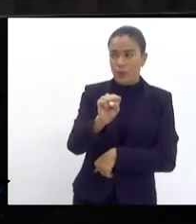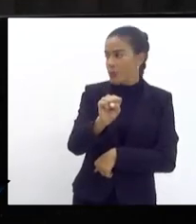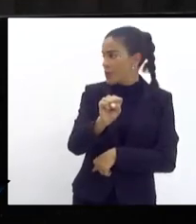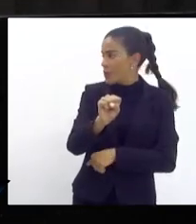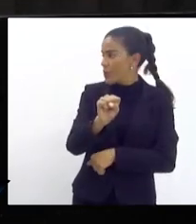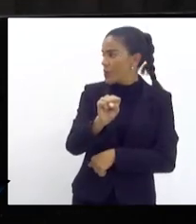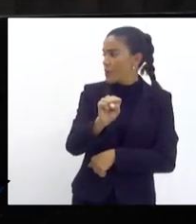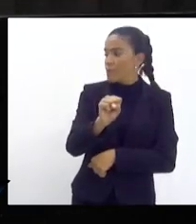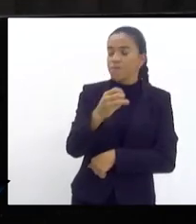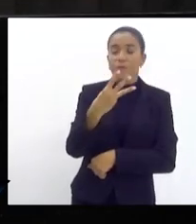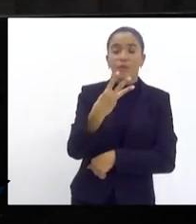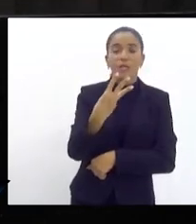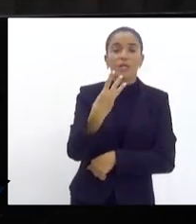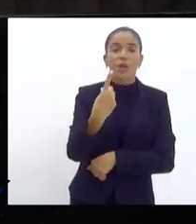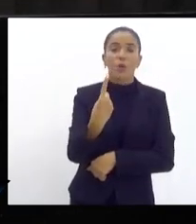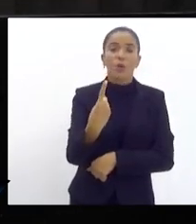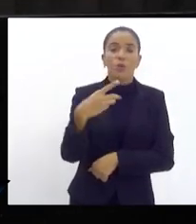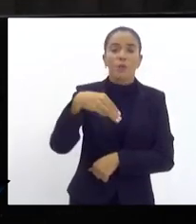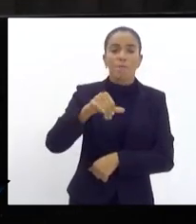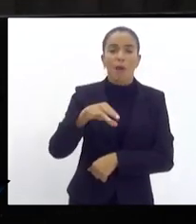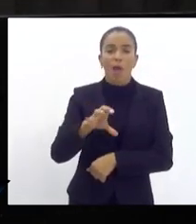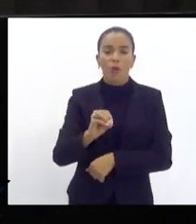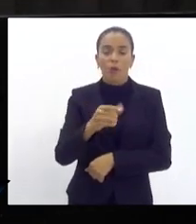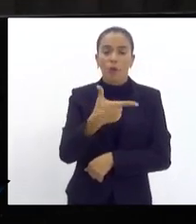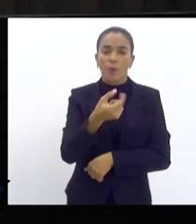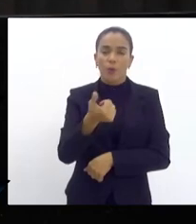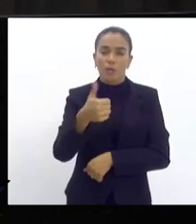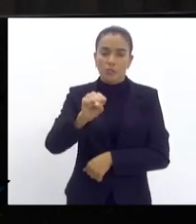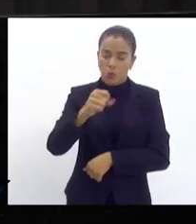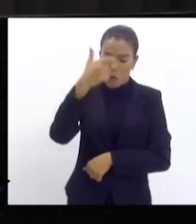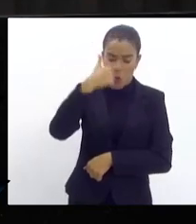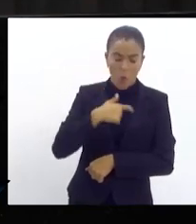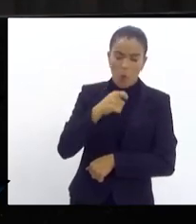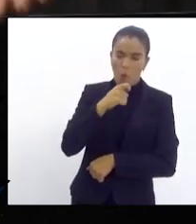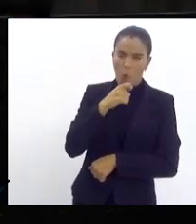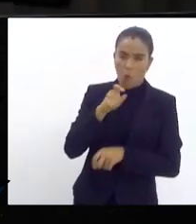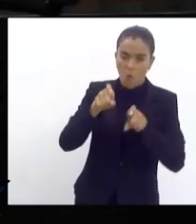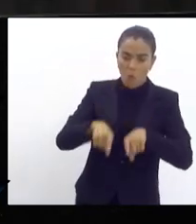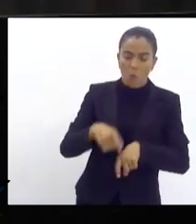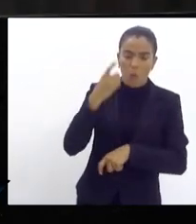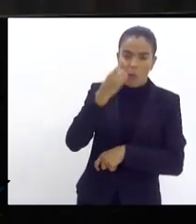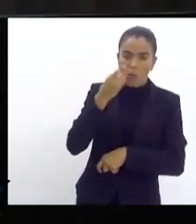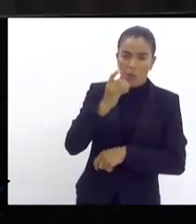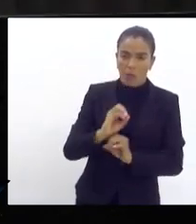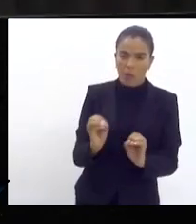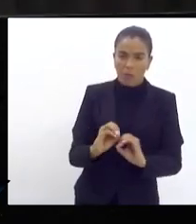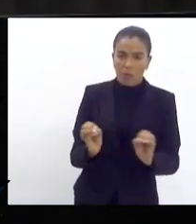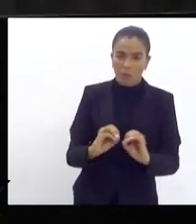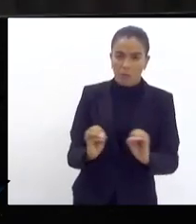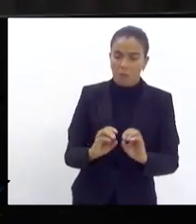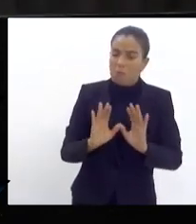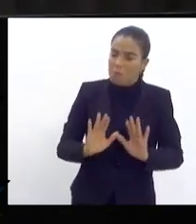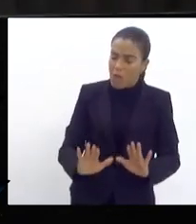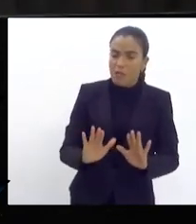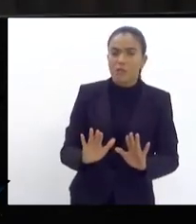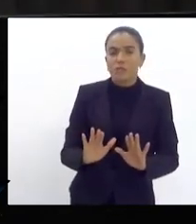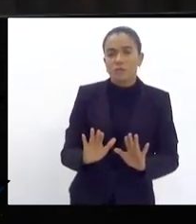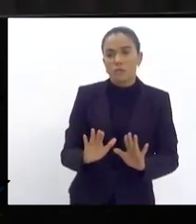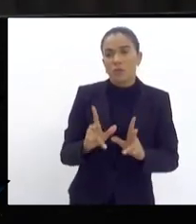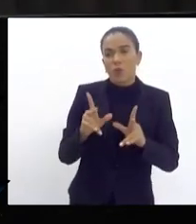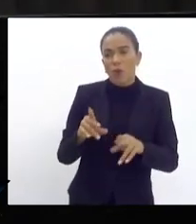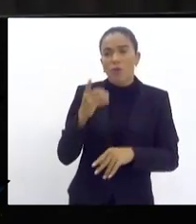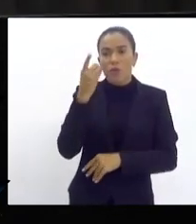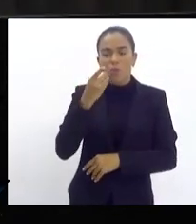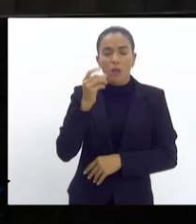31 de maio de 2018 eu não estava deputado aqui alguns deputados falando agora que quer como deputado Áureo